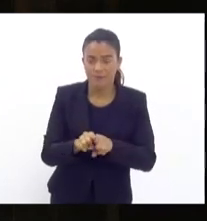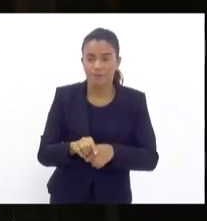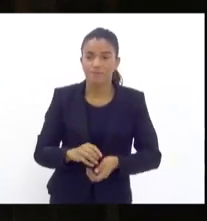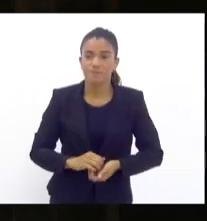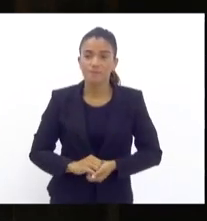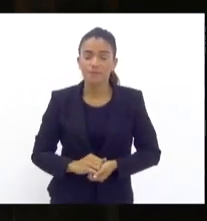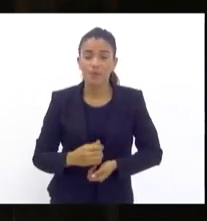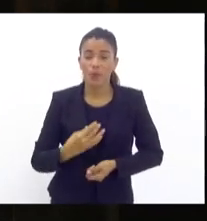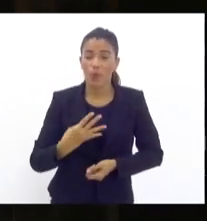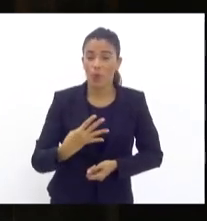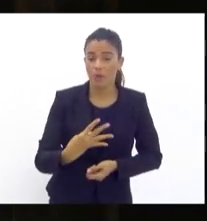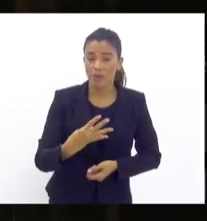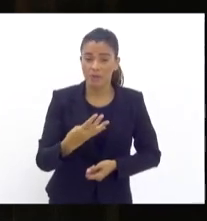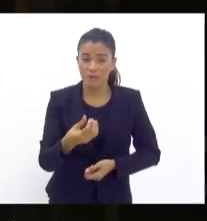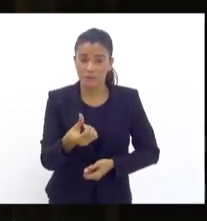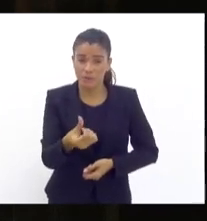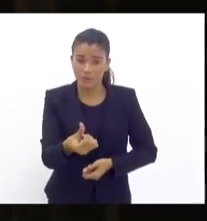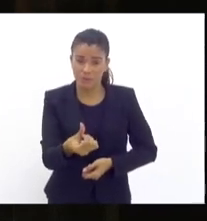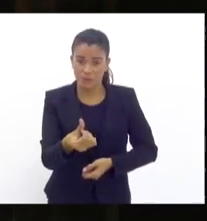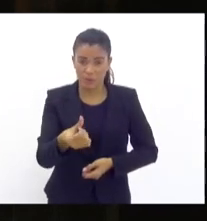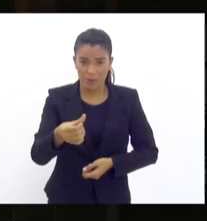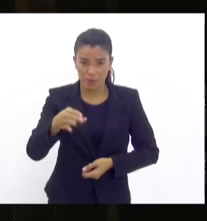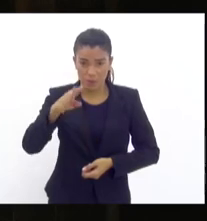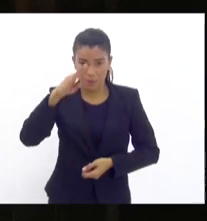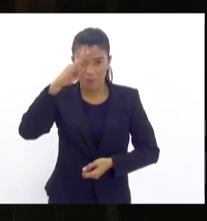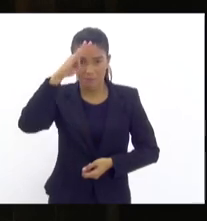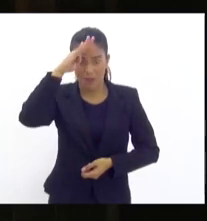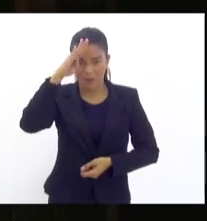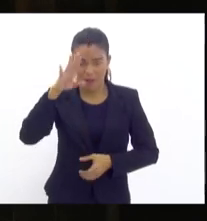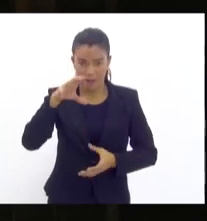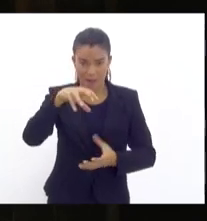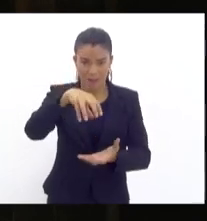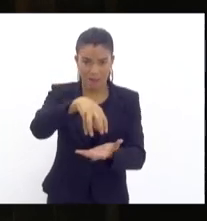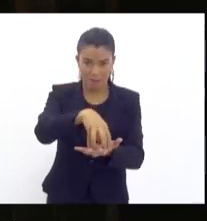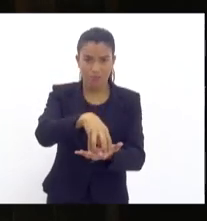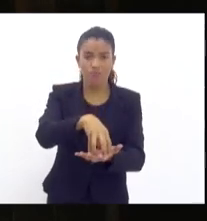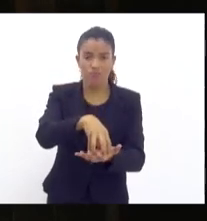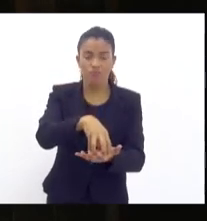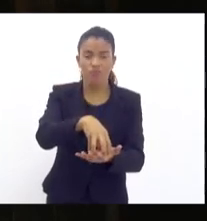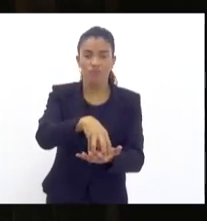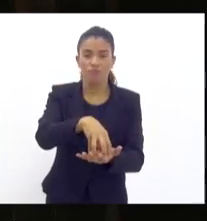O 41º Batalhão é um batalhão